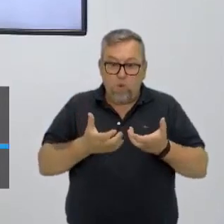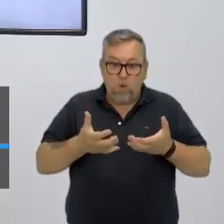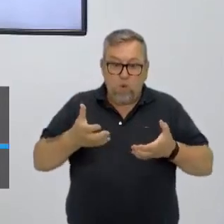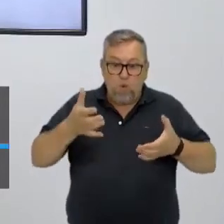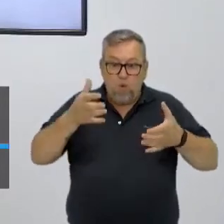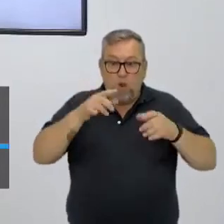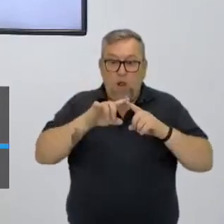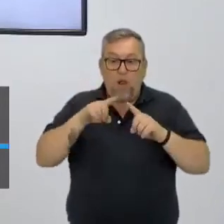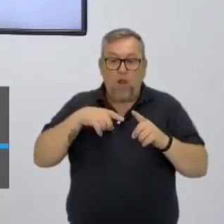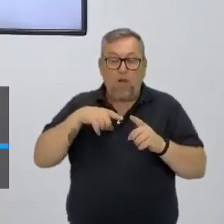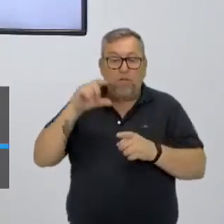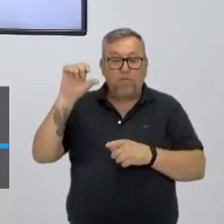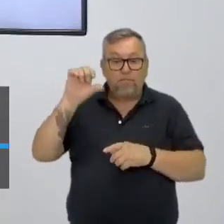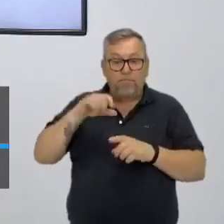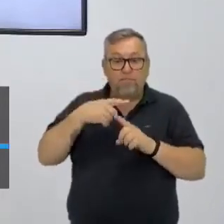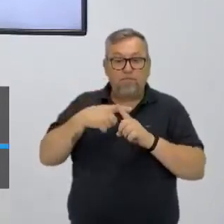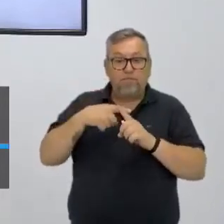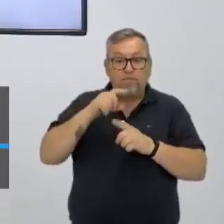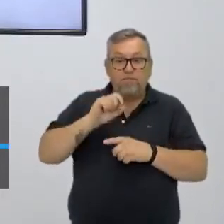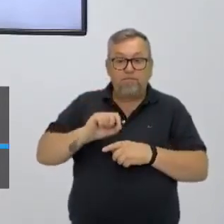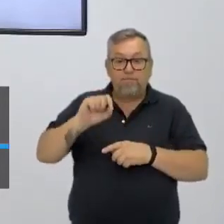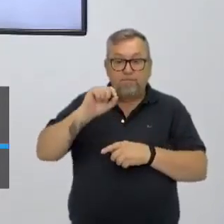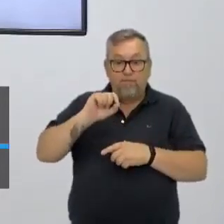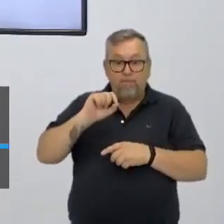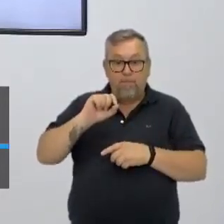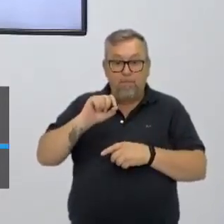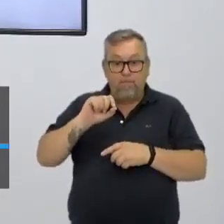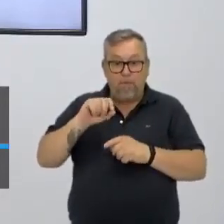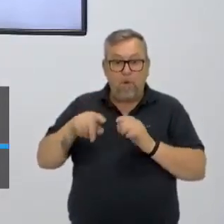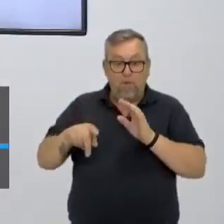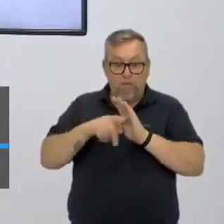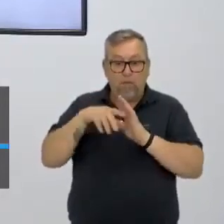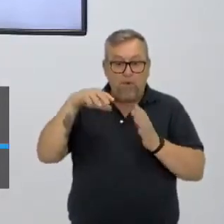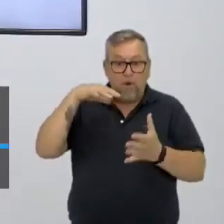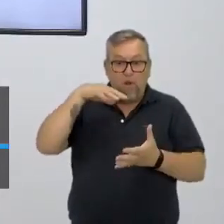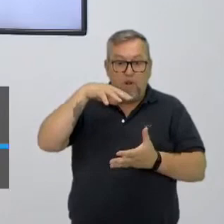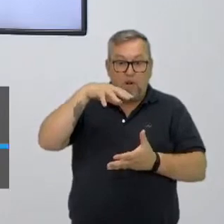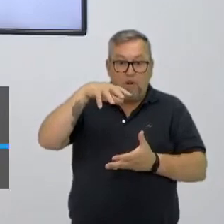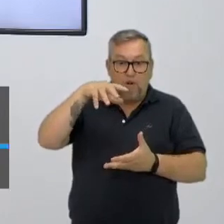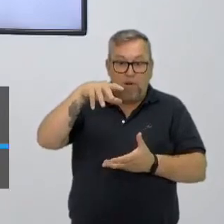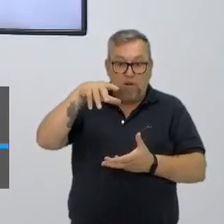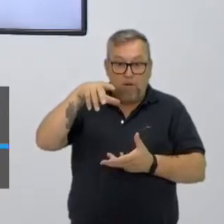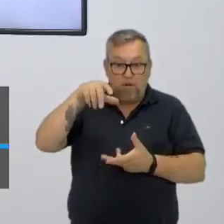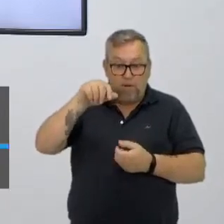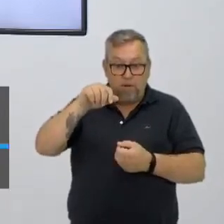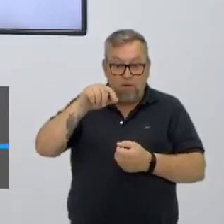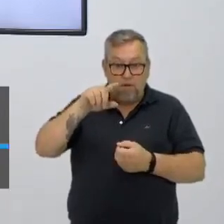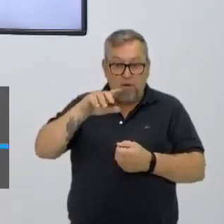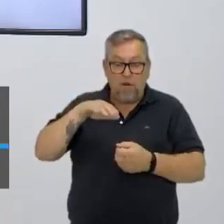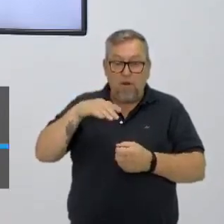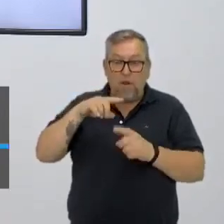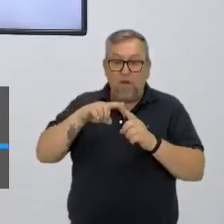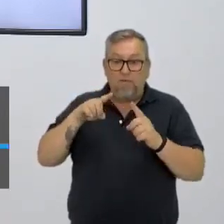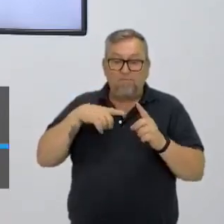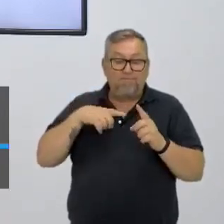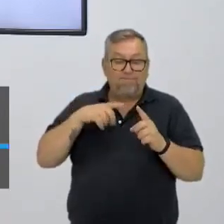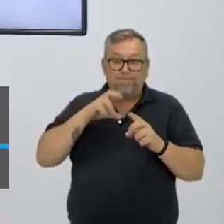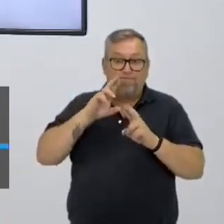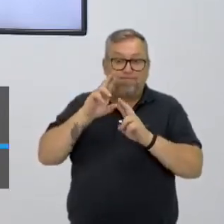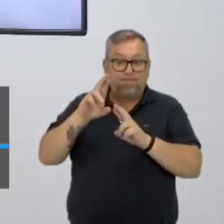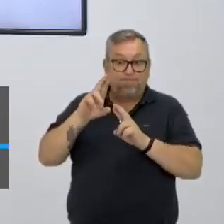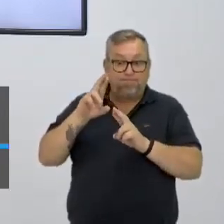ruim, porque é aquecimento da terra, evidentemente, global, fora de uma expectativa.